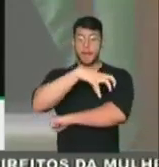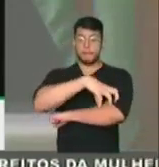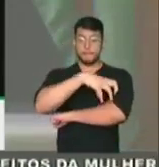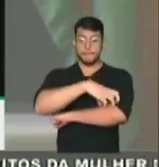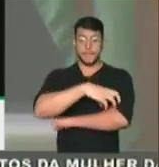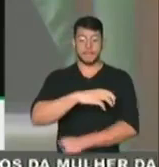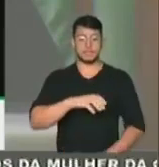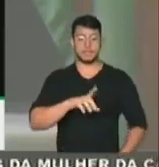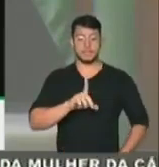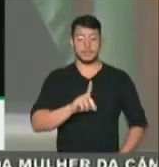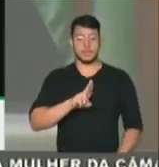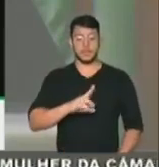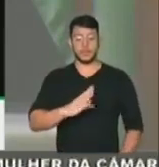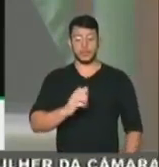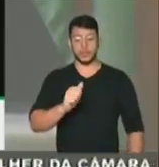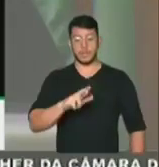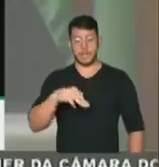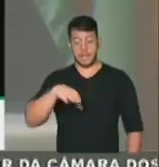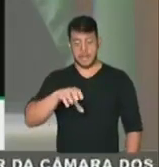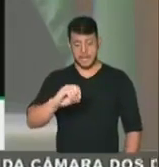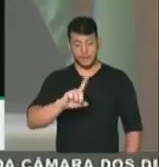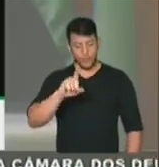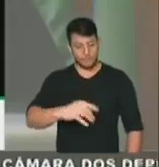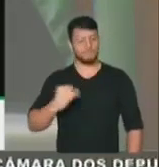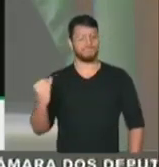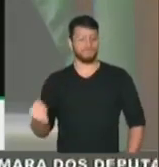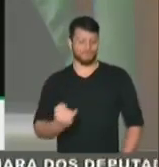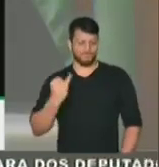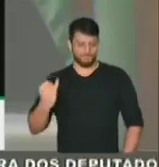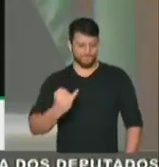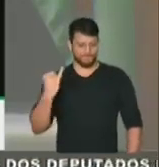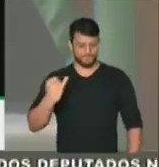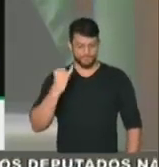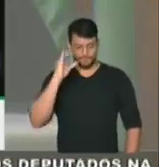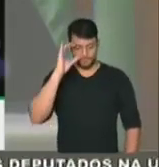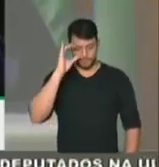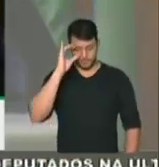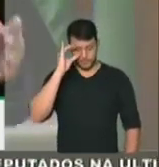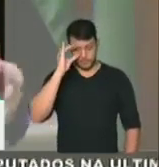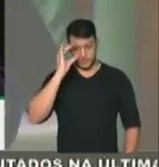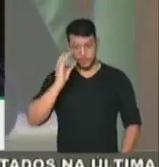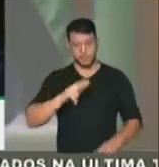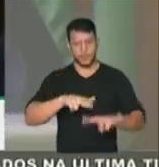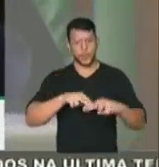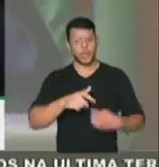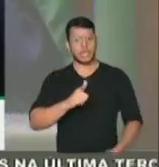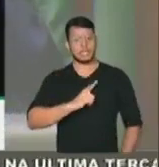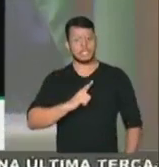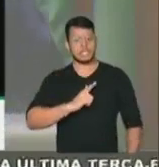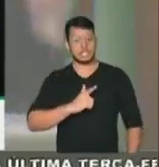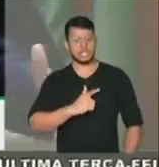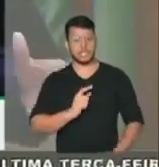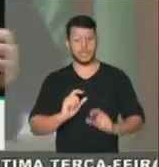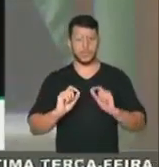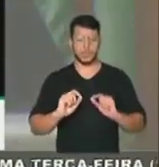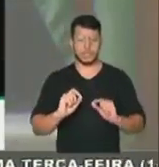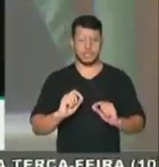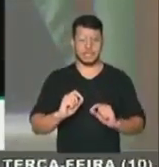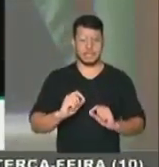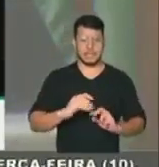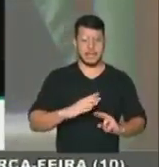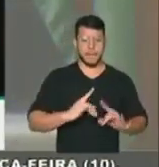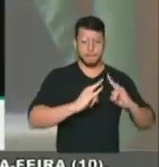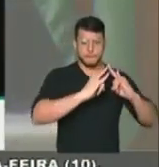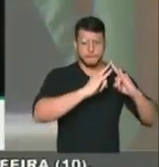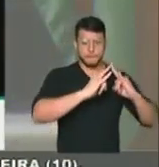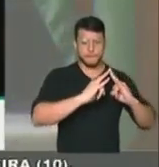final de semana, em Olinda, muito importante, porque eu acredito que 50, 60 bancas, como